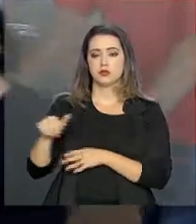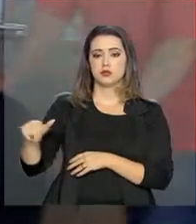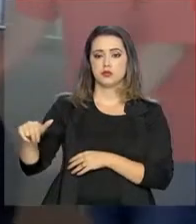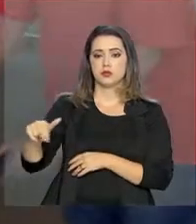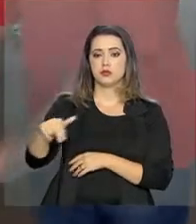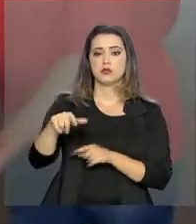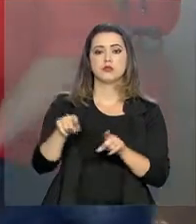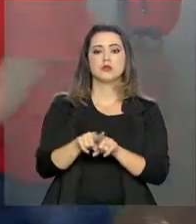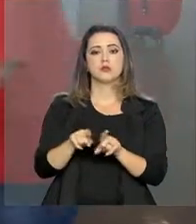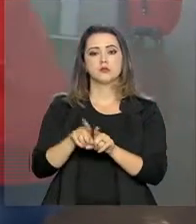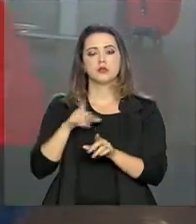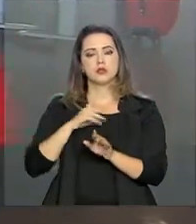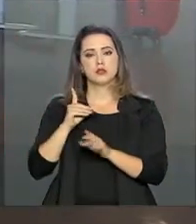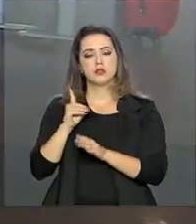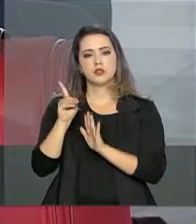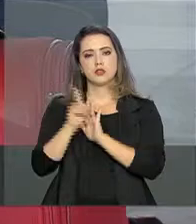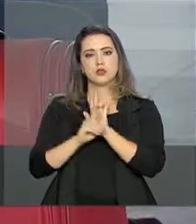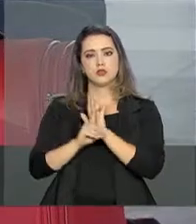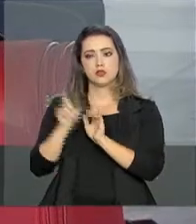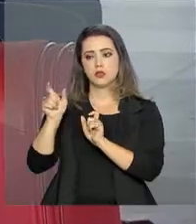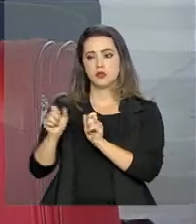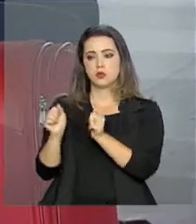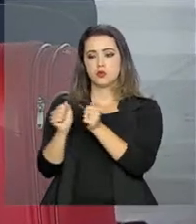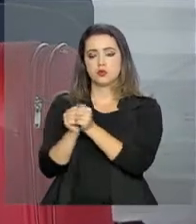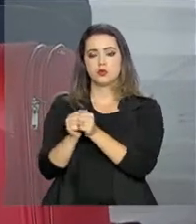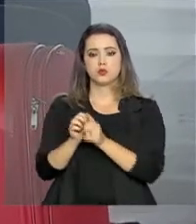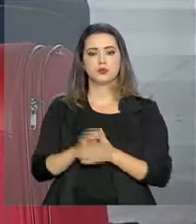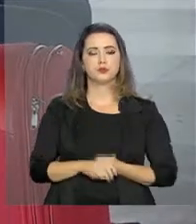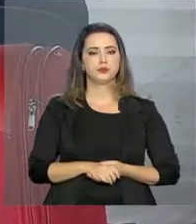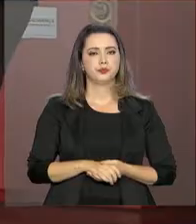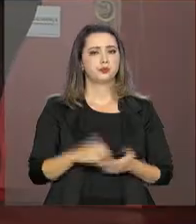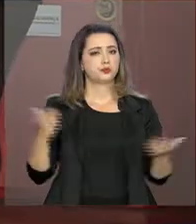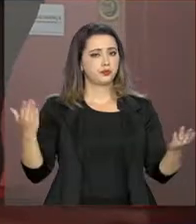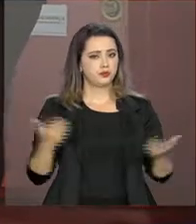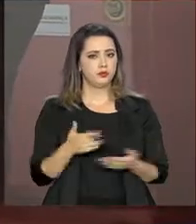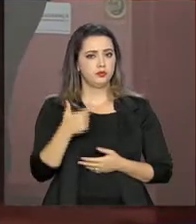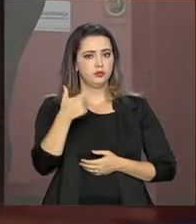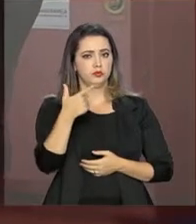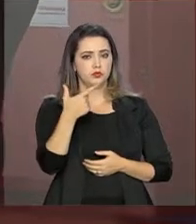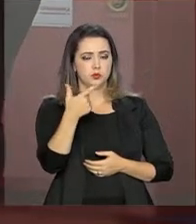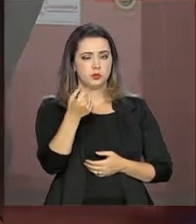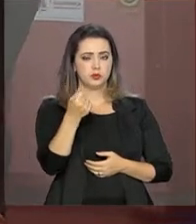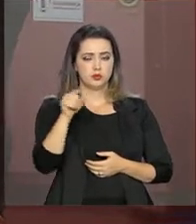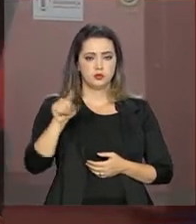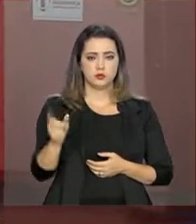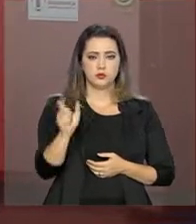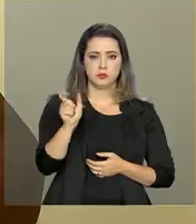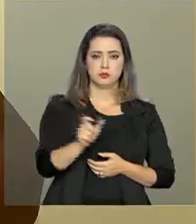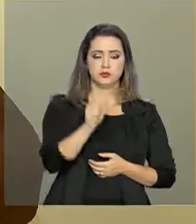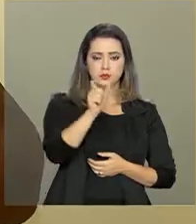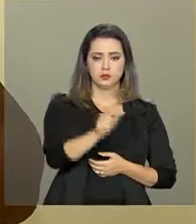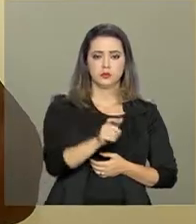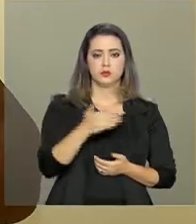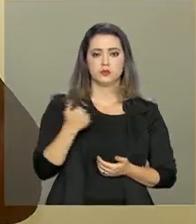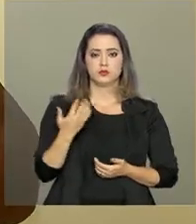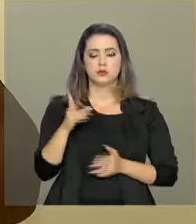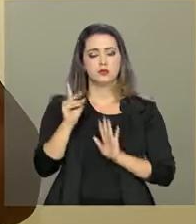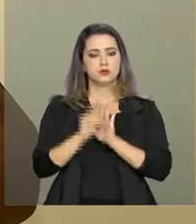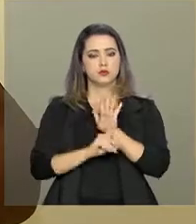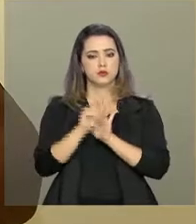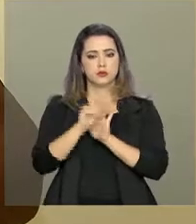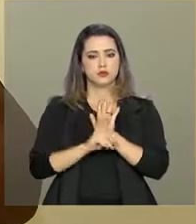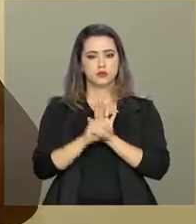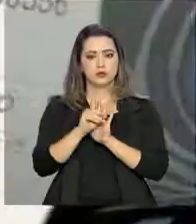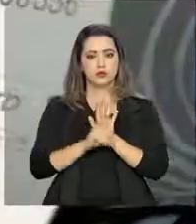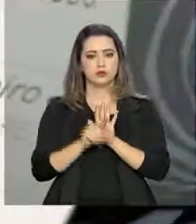também tem direito à acompanhante. Hoje, são cerca de 200 mil beneficiários do passe-livre ativos. Um direito que